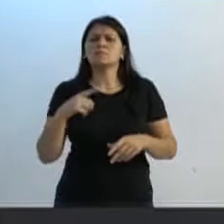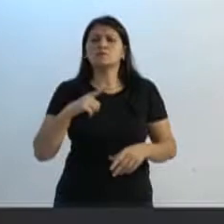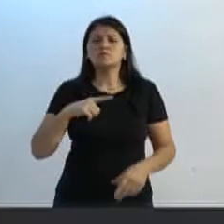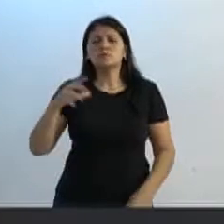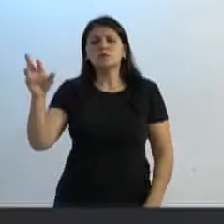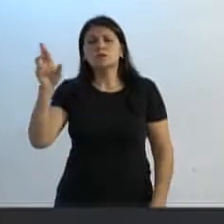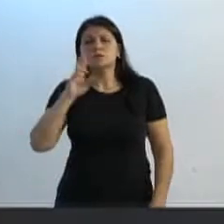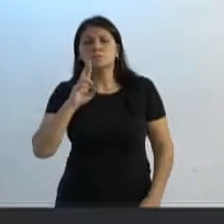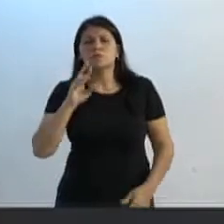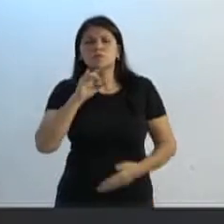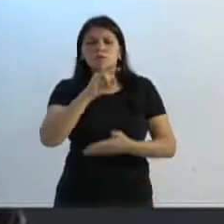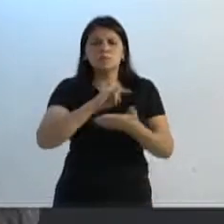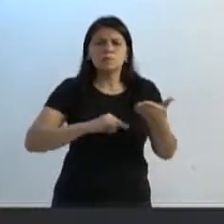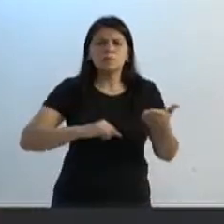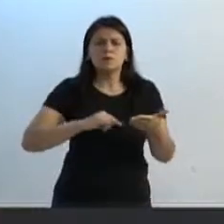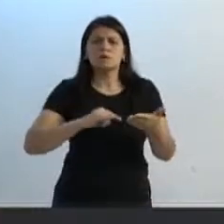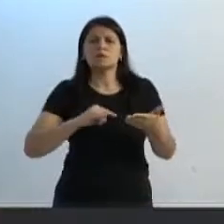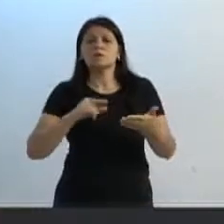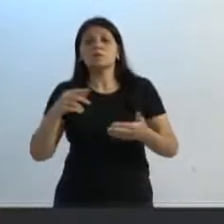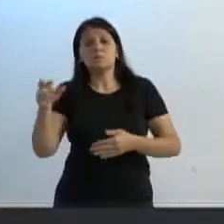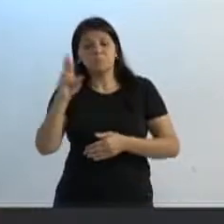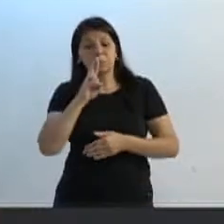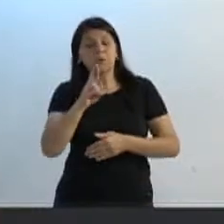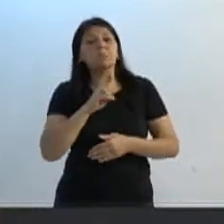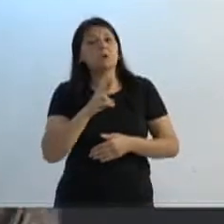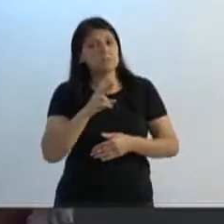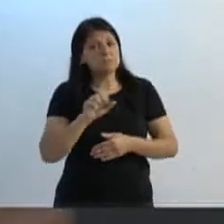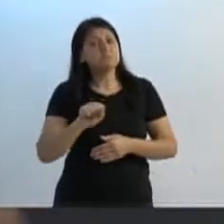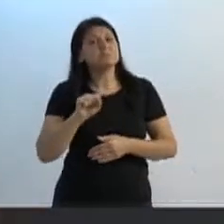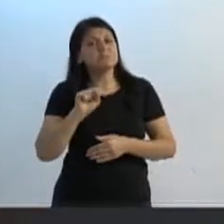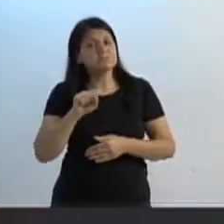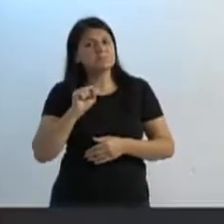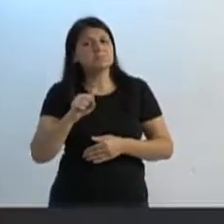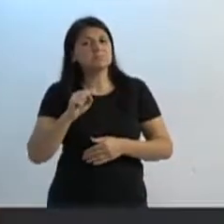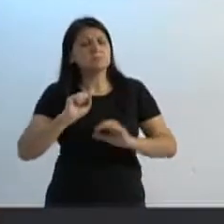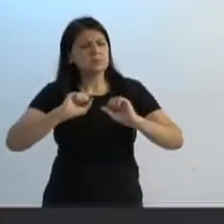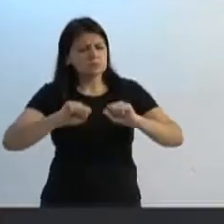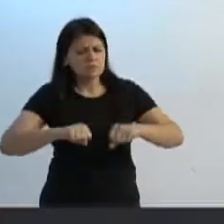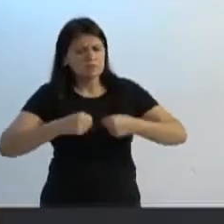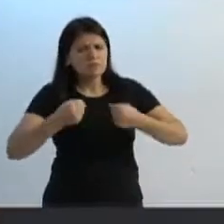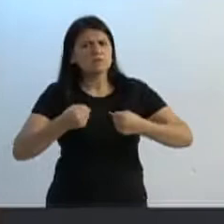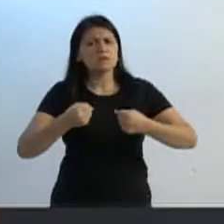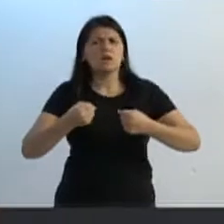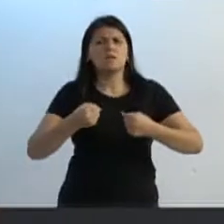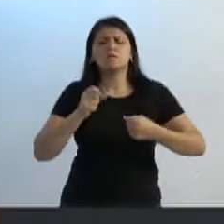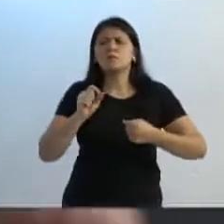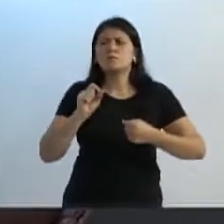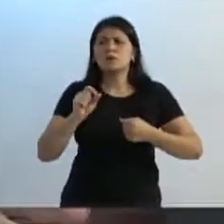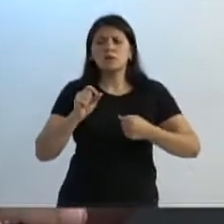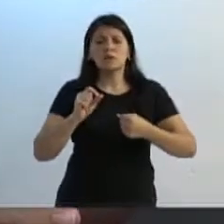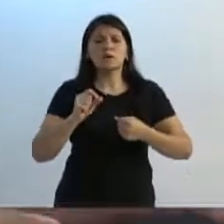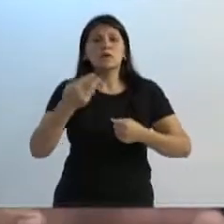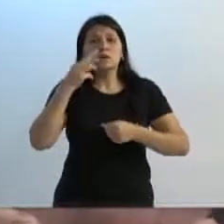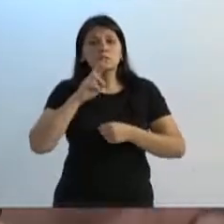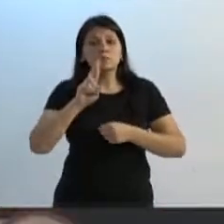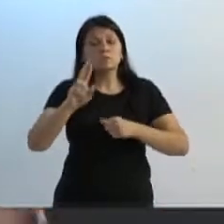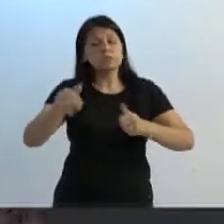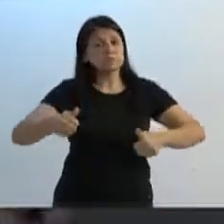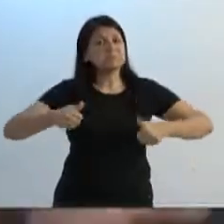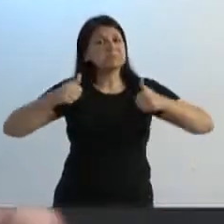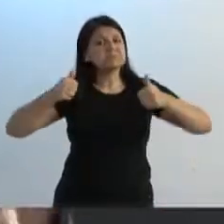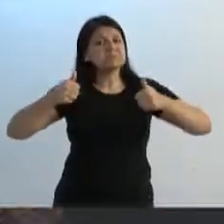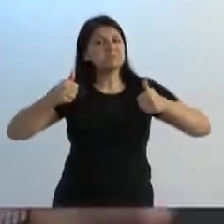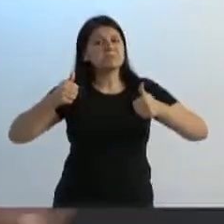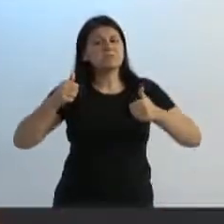dos encaminhamentos que fazíamos, tínhamos respostas. Se buscava se empenhar, na maioria das vezes, para dar, inclusive, respostas positivas, e não